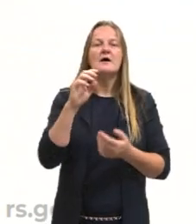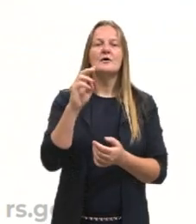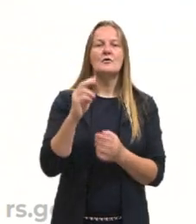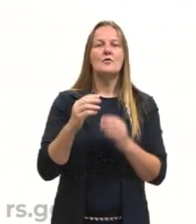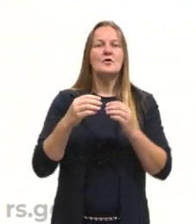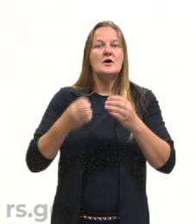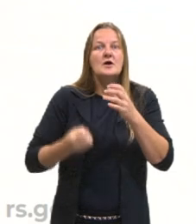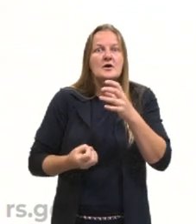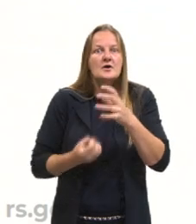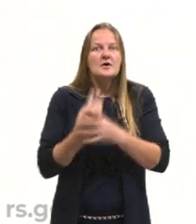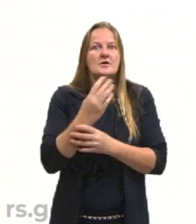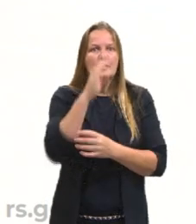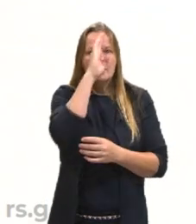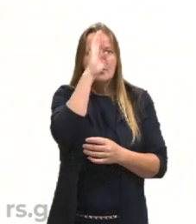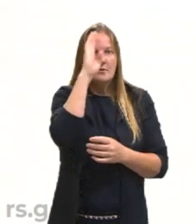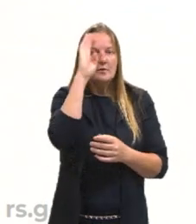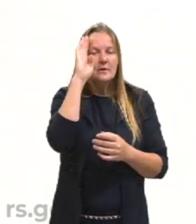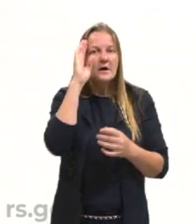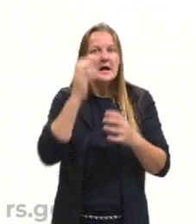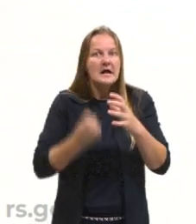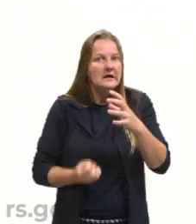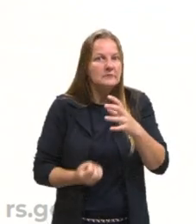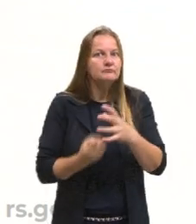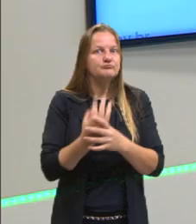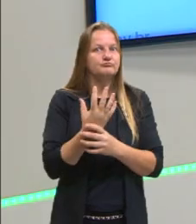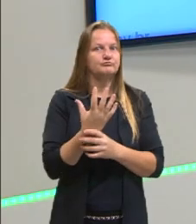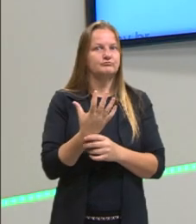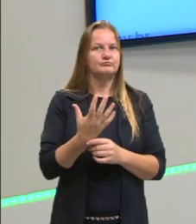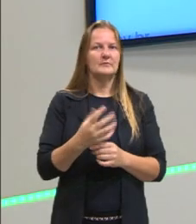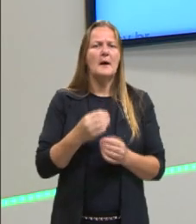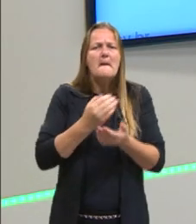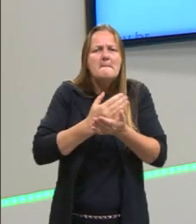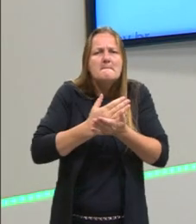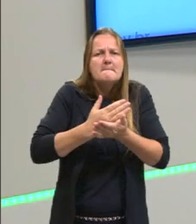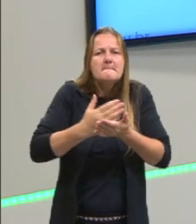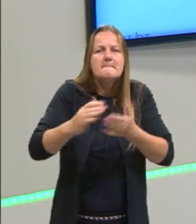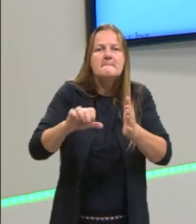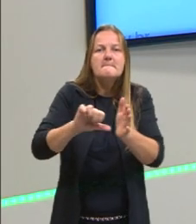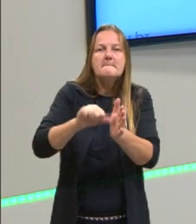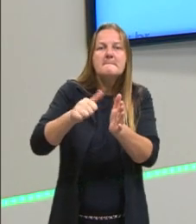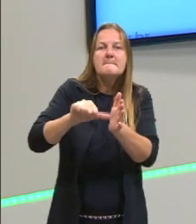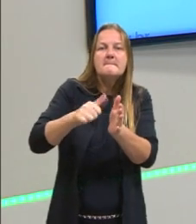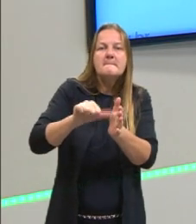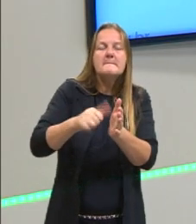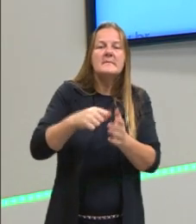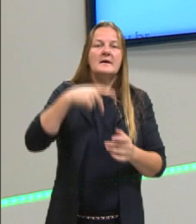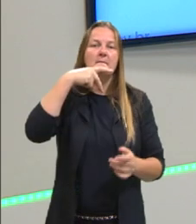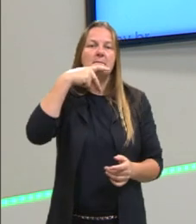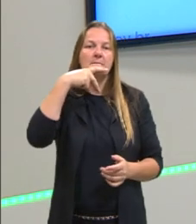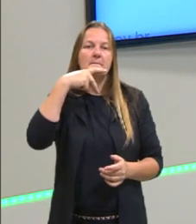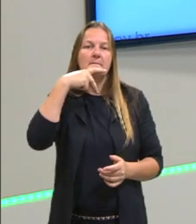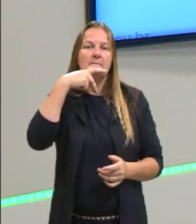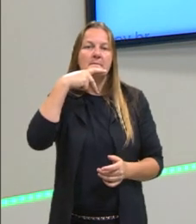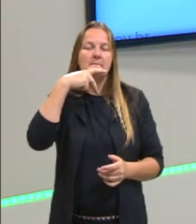funda a Academia. Aqui começam as primeiras diferenças entre o Platão e